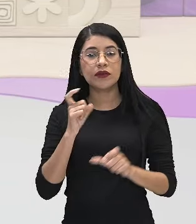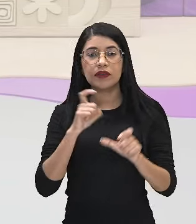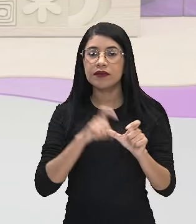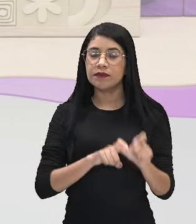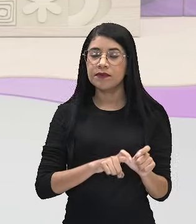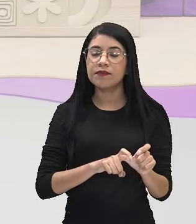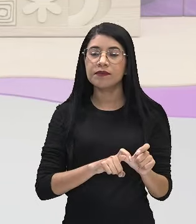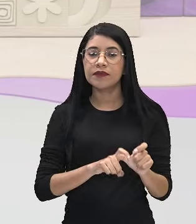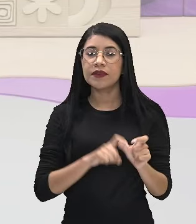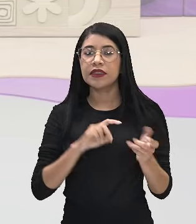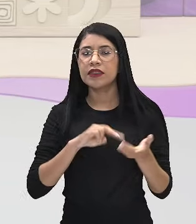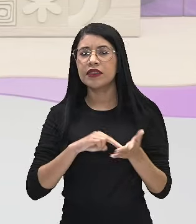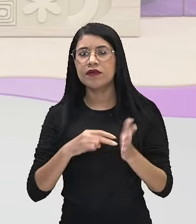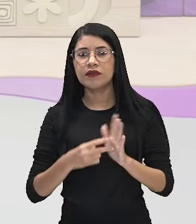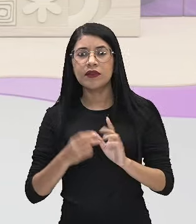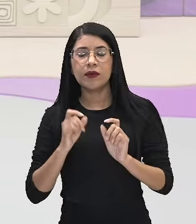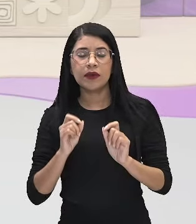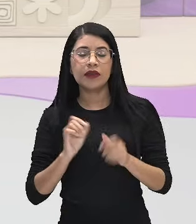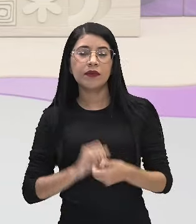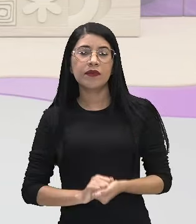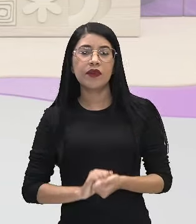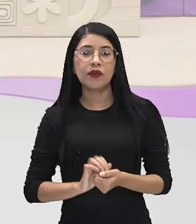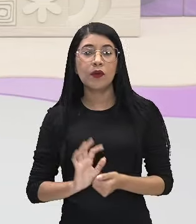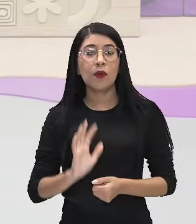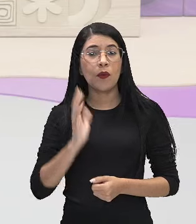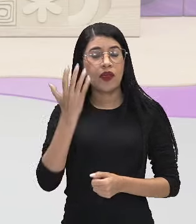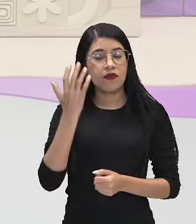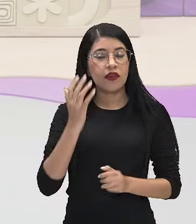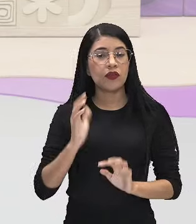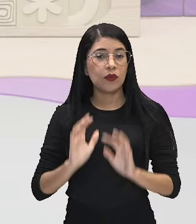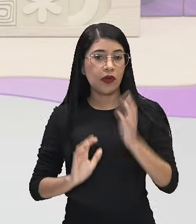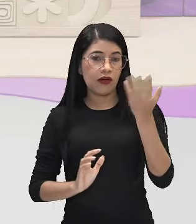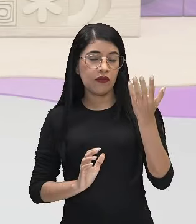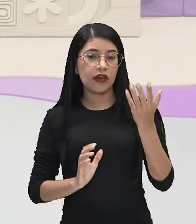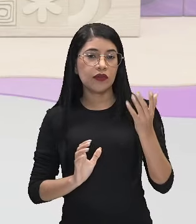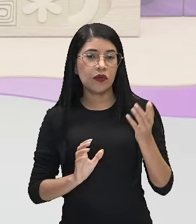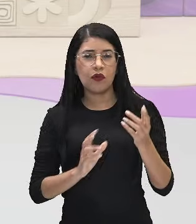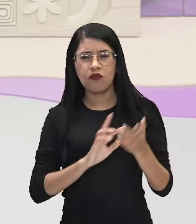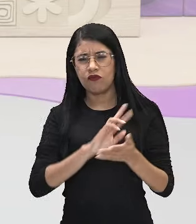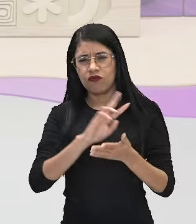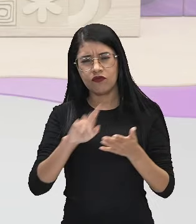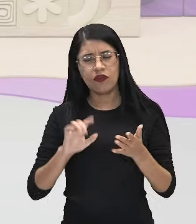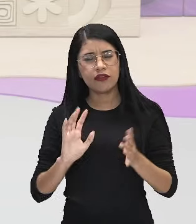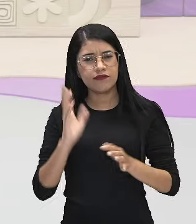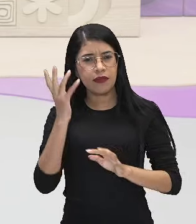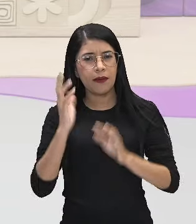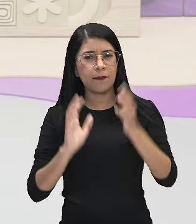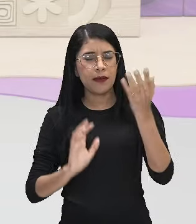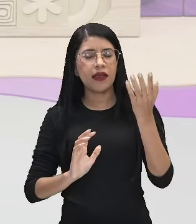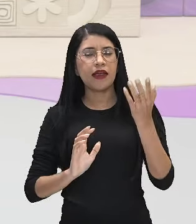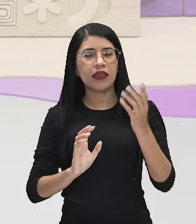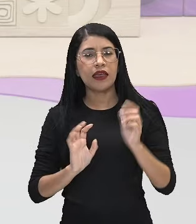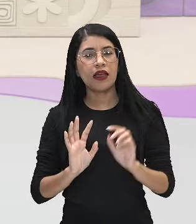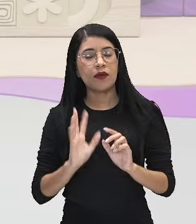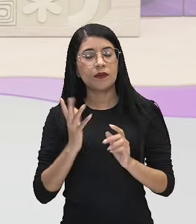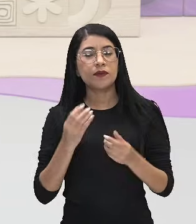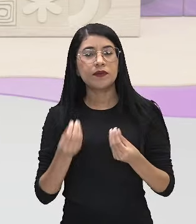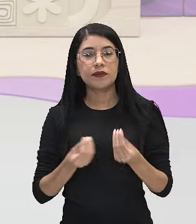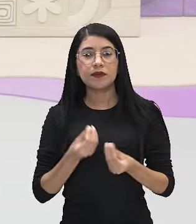Eventos dependentes são dois eventos ou mais eventos, né? Que quando ocorre um evento,